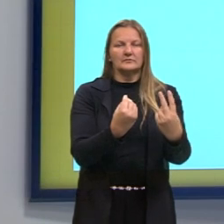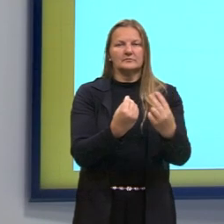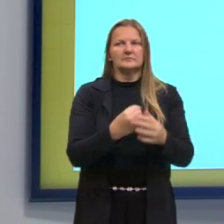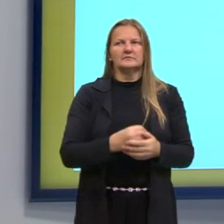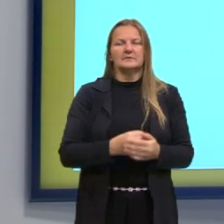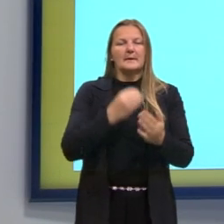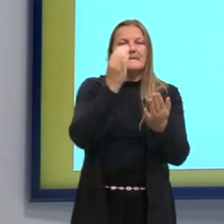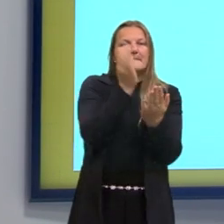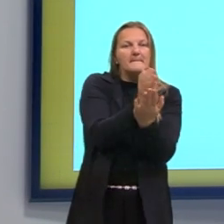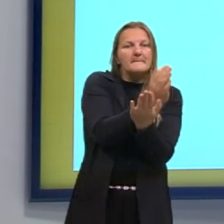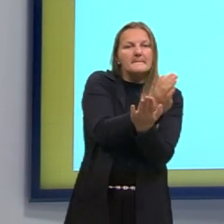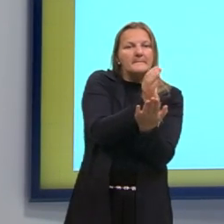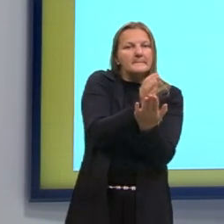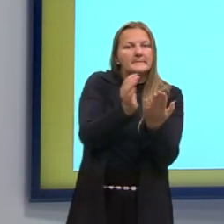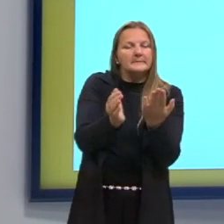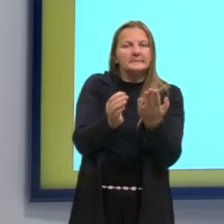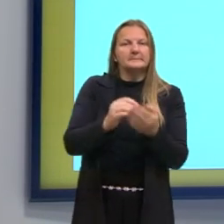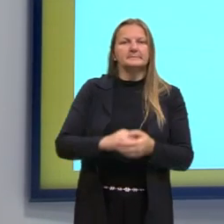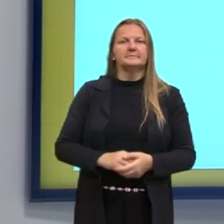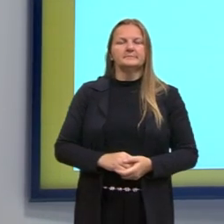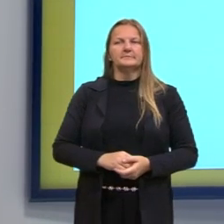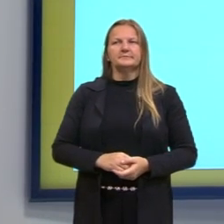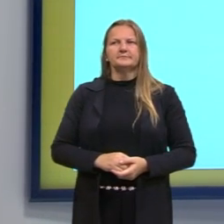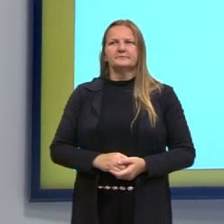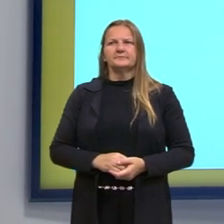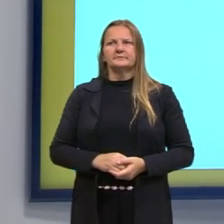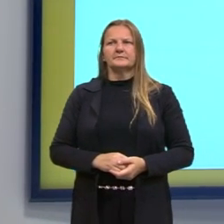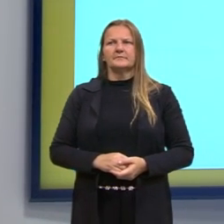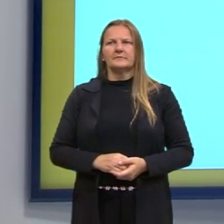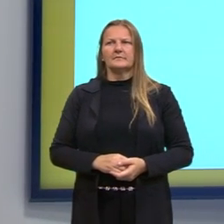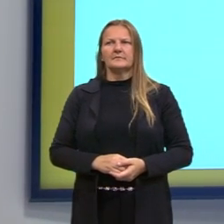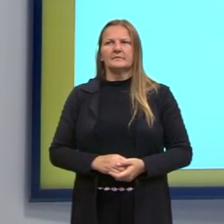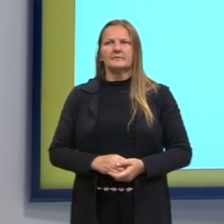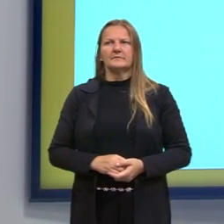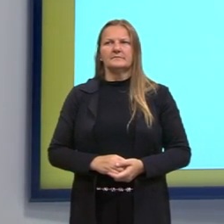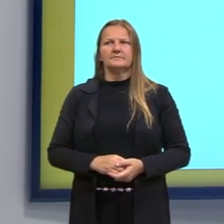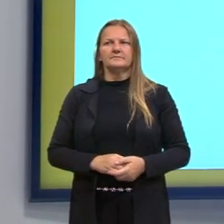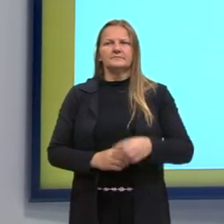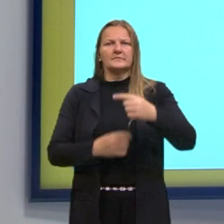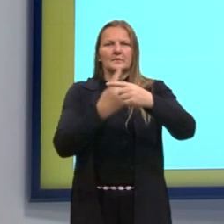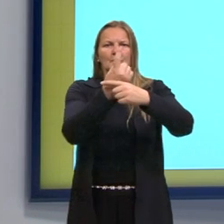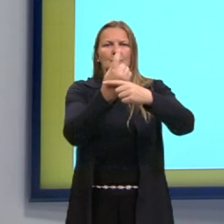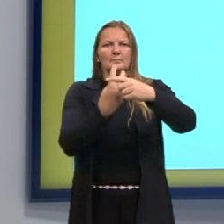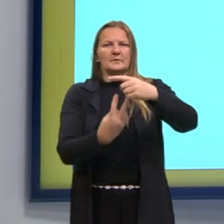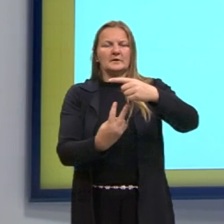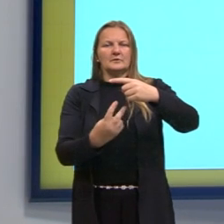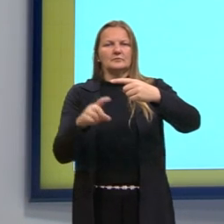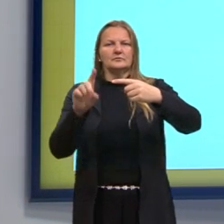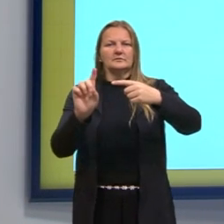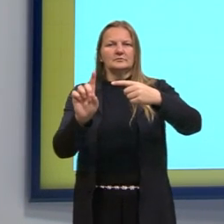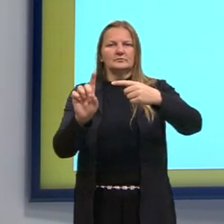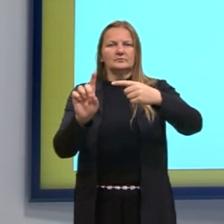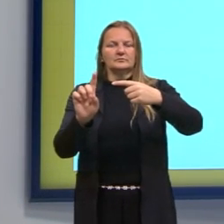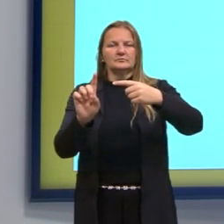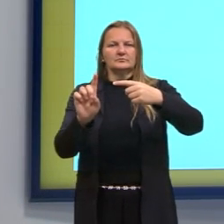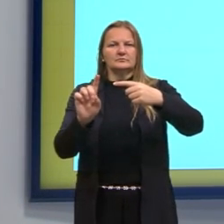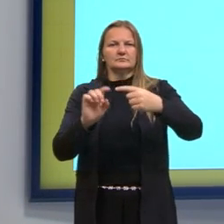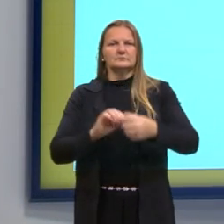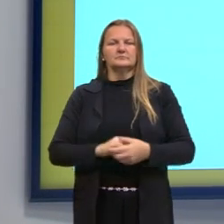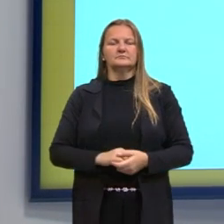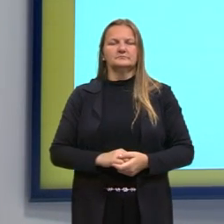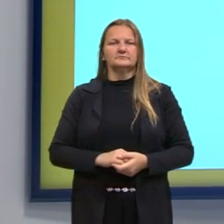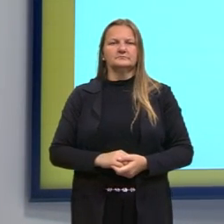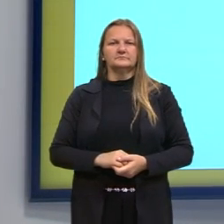metade do lado do quadrado anterior. Então, eu posso escrever por 1 meio vezes 1.